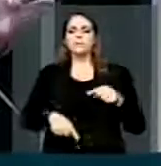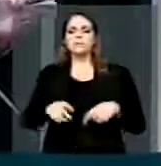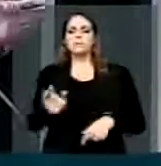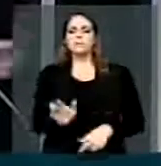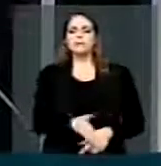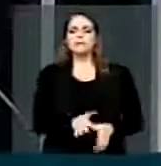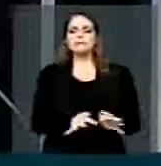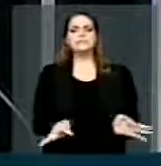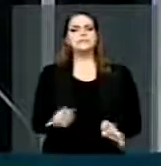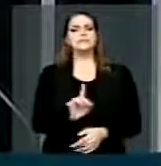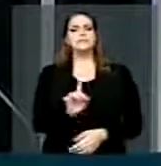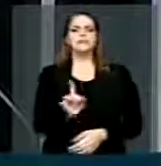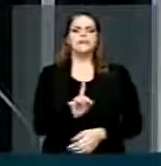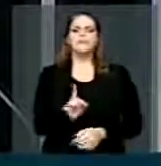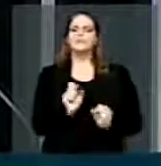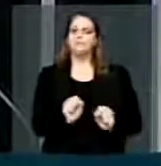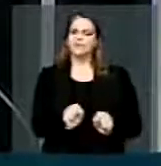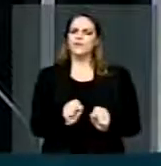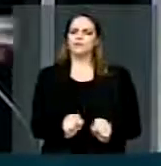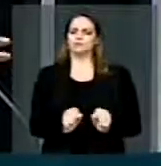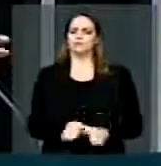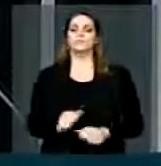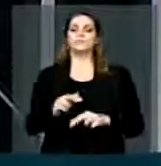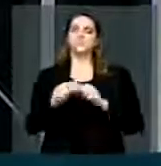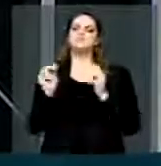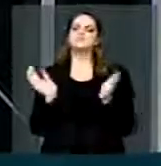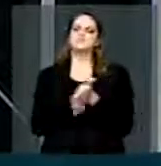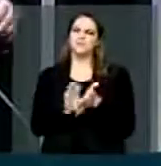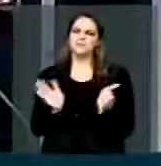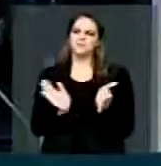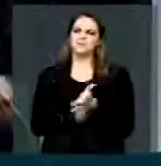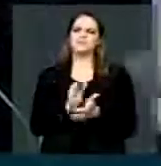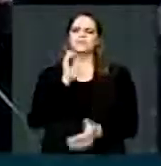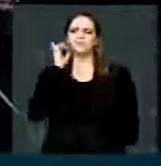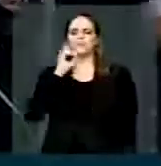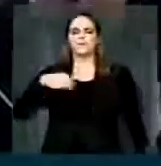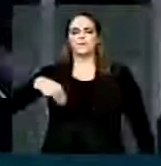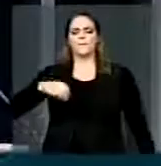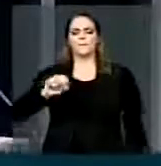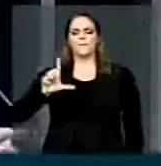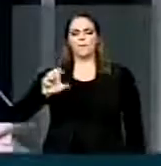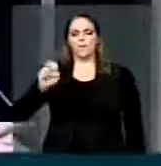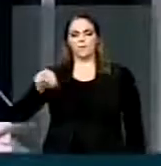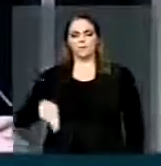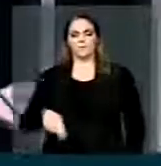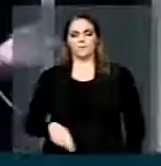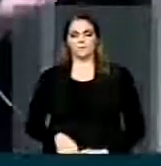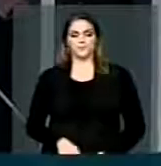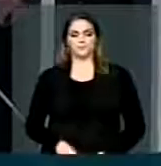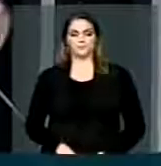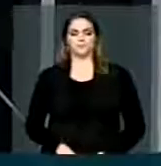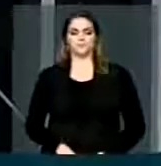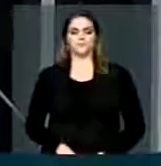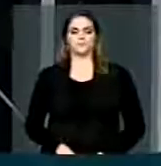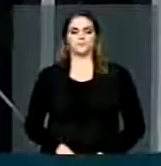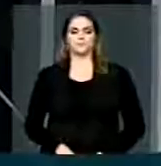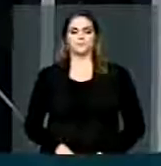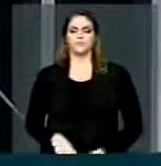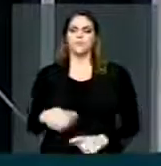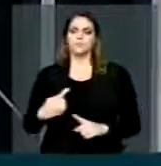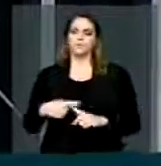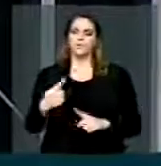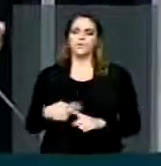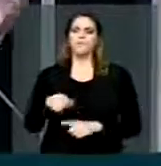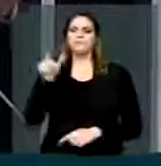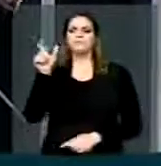Por isso, cumprimento V. Exª, deputado Melon, pelo bonito parecer que deu. Chegamos a um acordo graças à compreensão